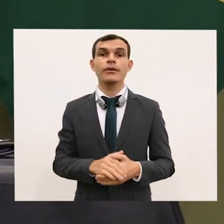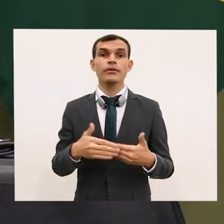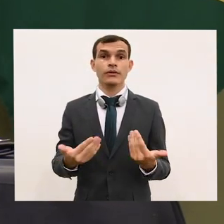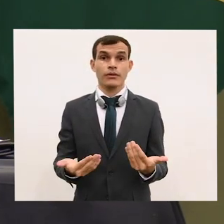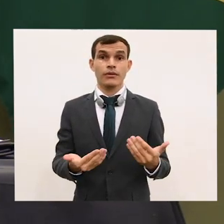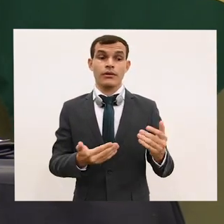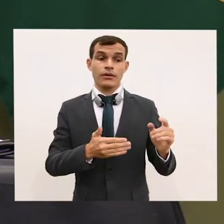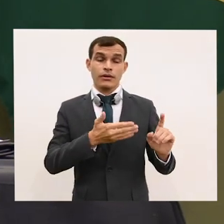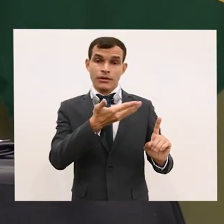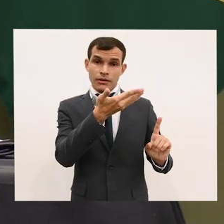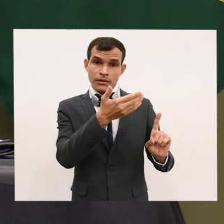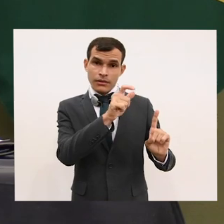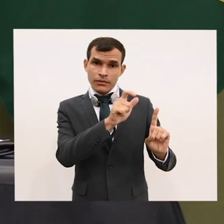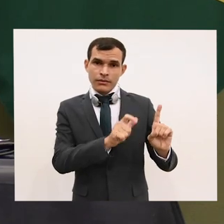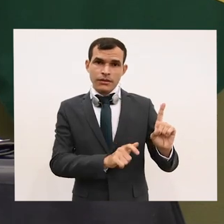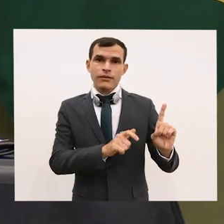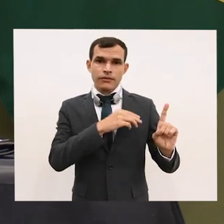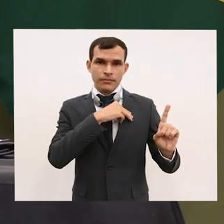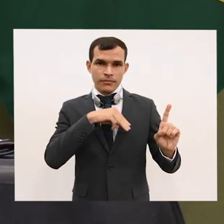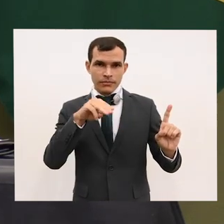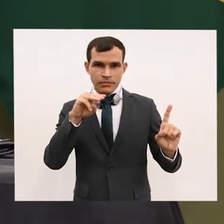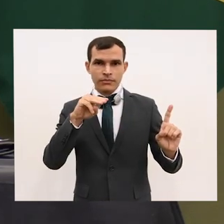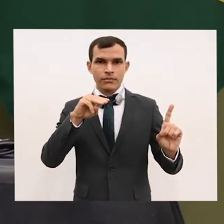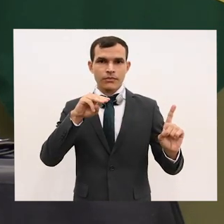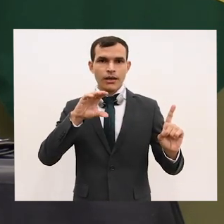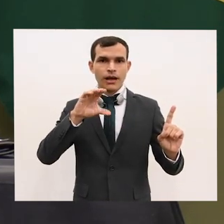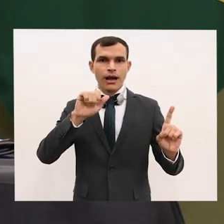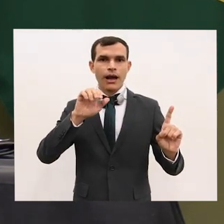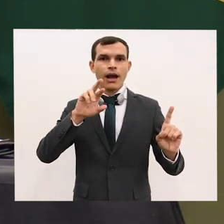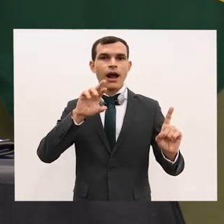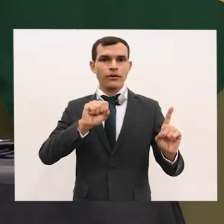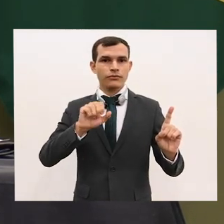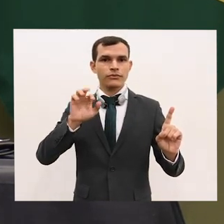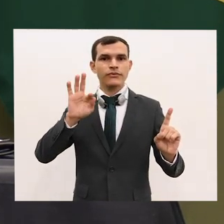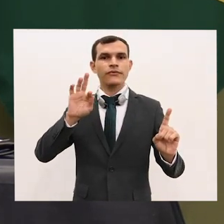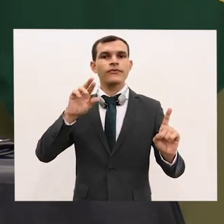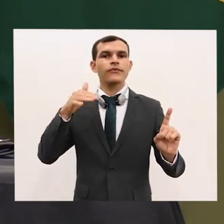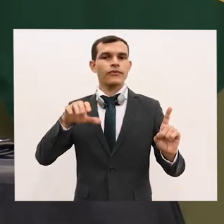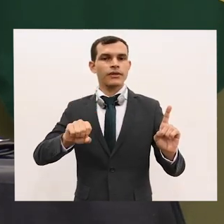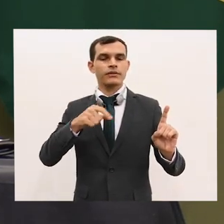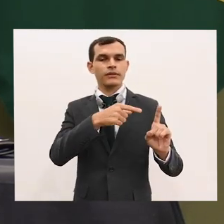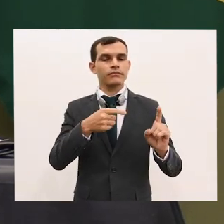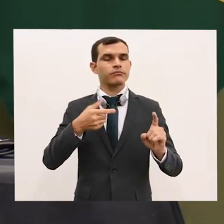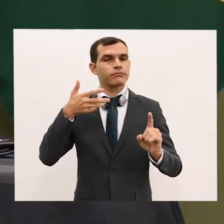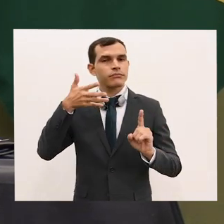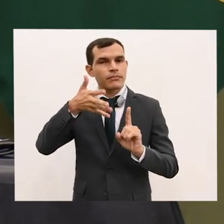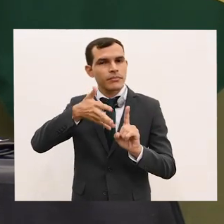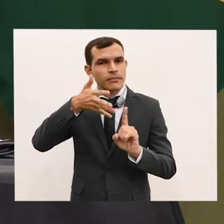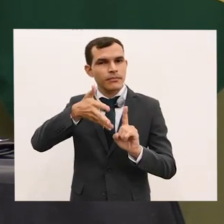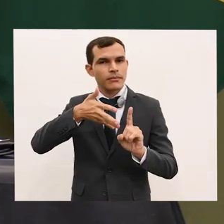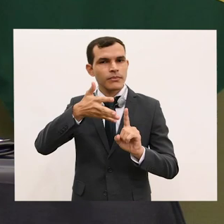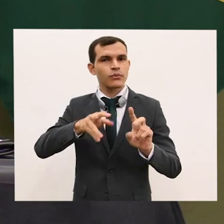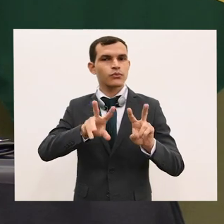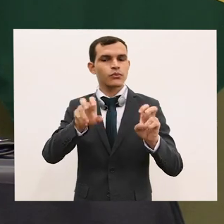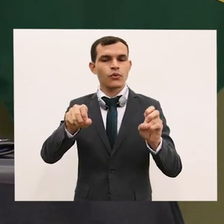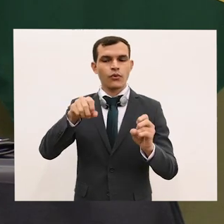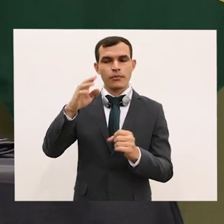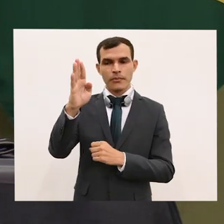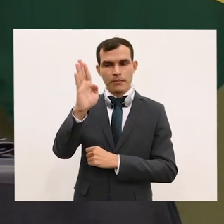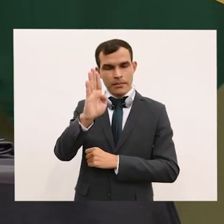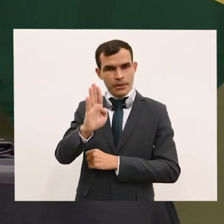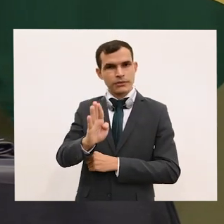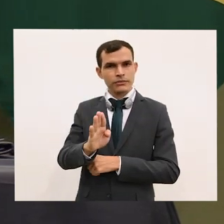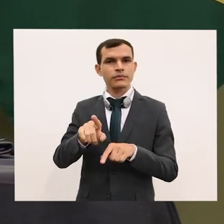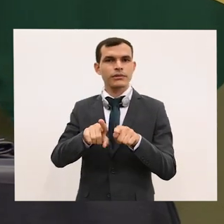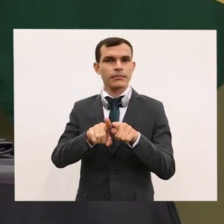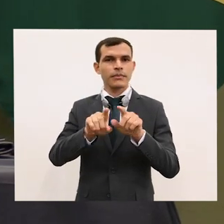sobre a visão, o compromisso e a contribuição central do Brasil ao sistema multilateral de comércio,